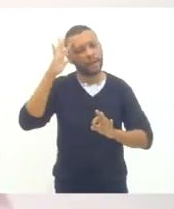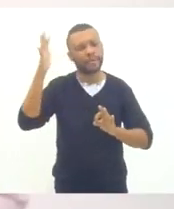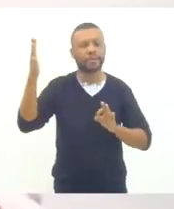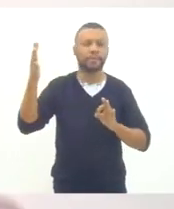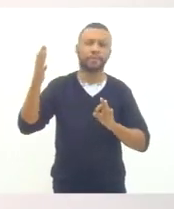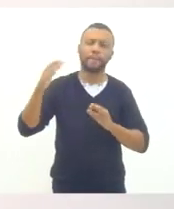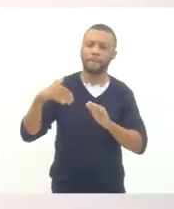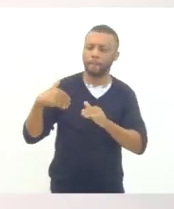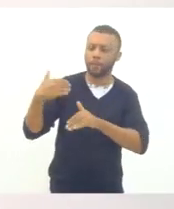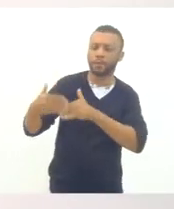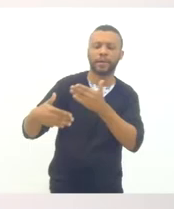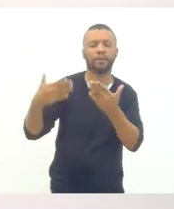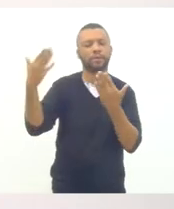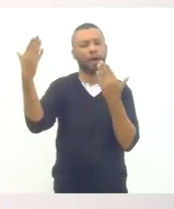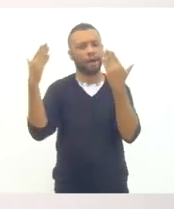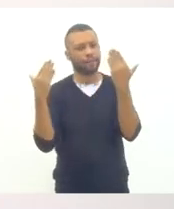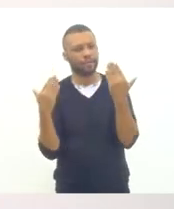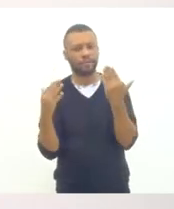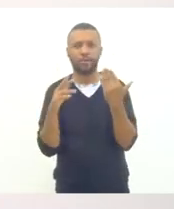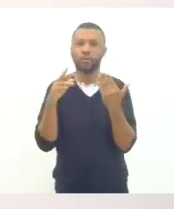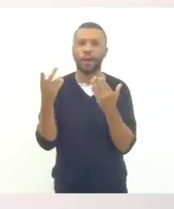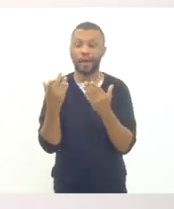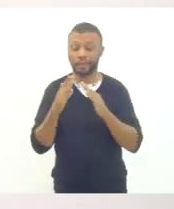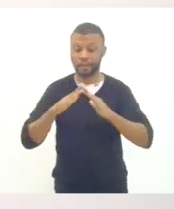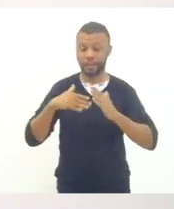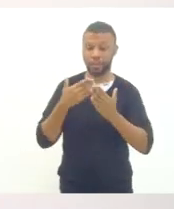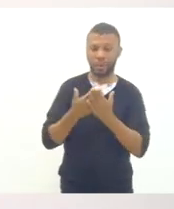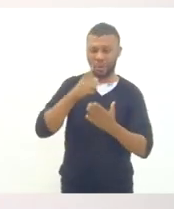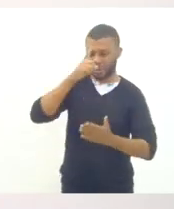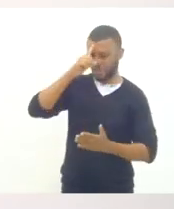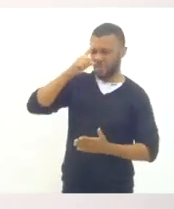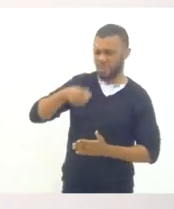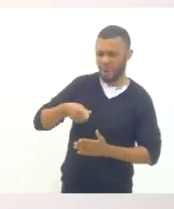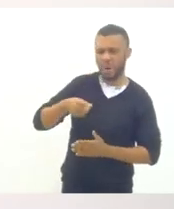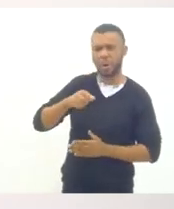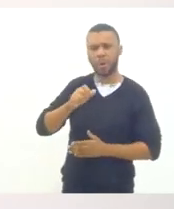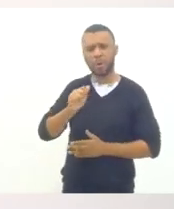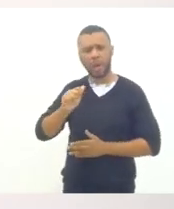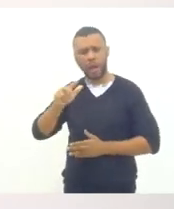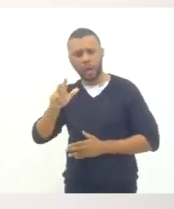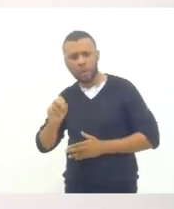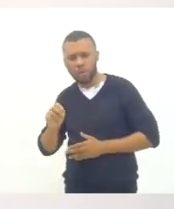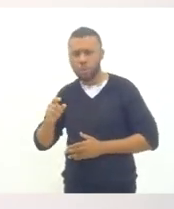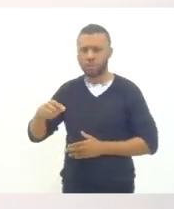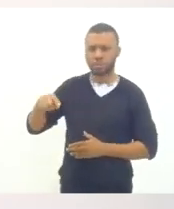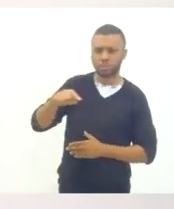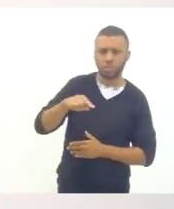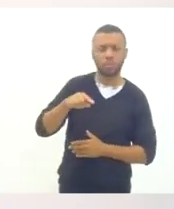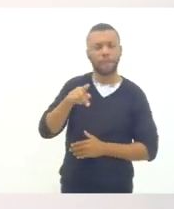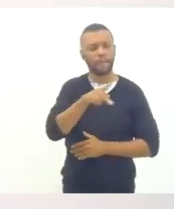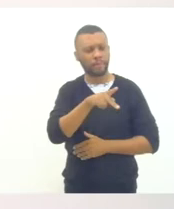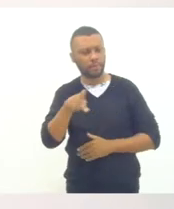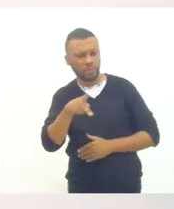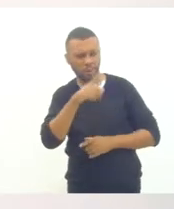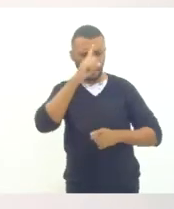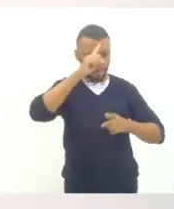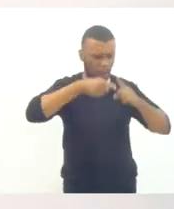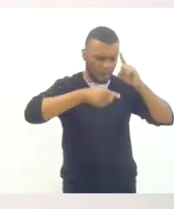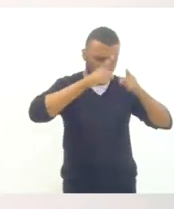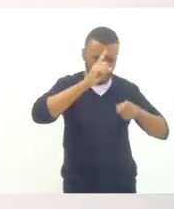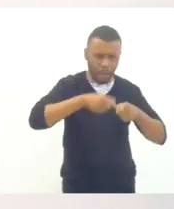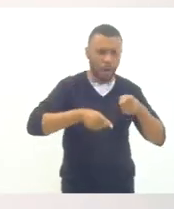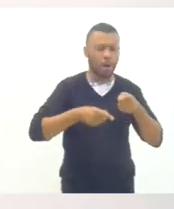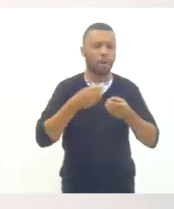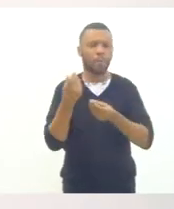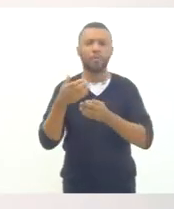não de fora para dentro, como imposições que são colocadas, mas como parte da construção do cotidiano escolar, dos